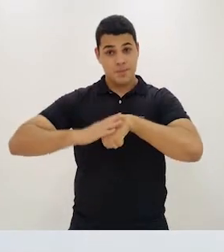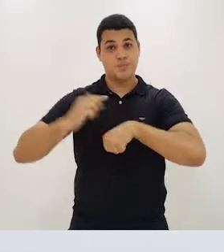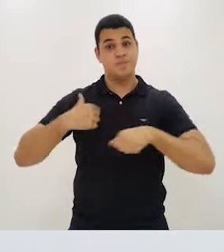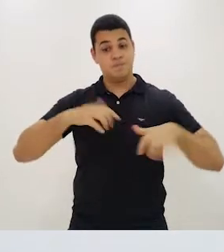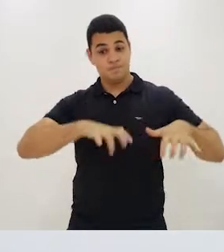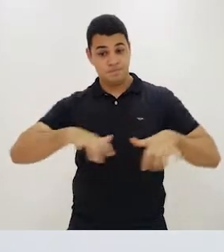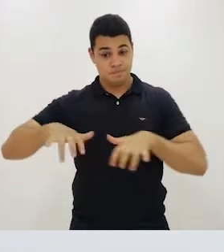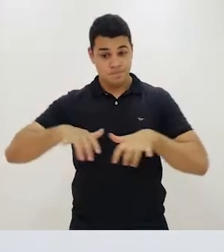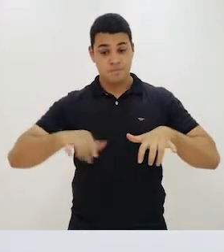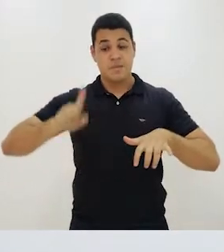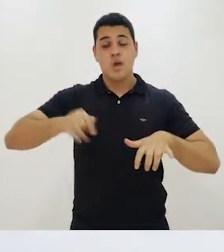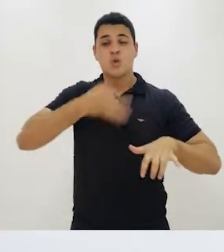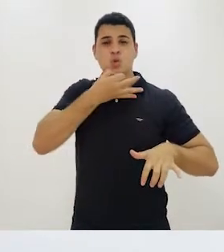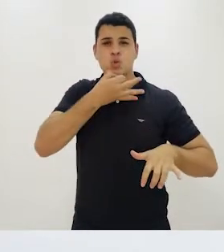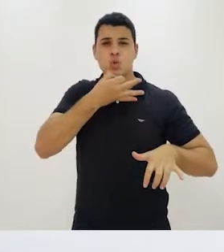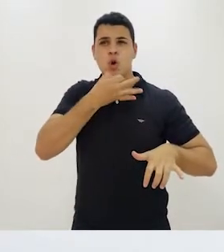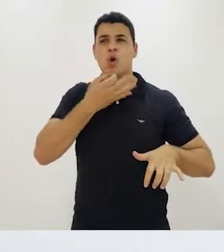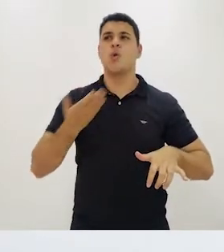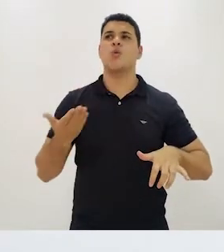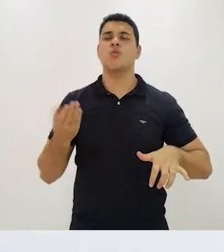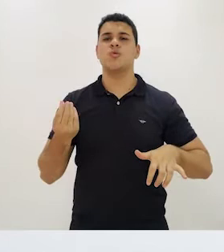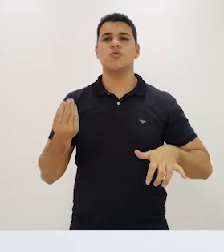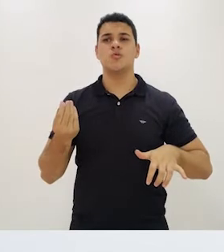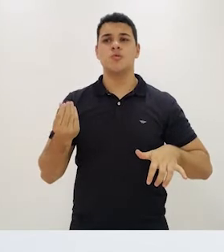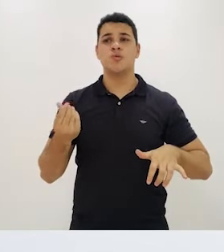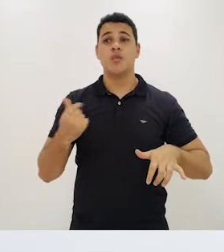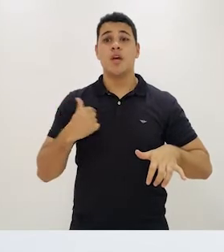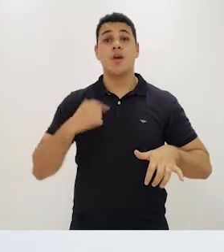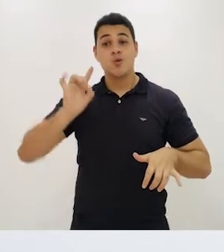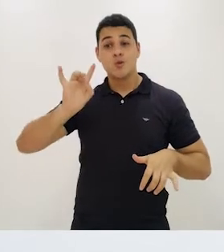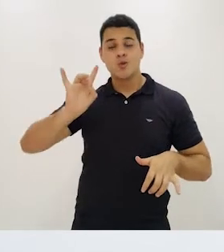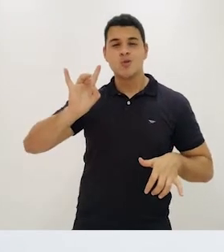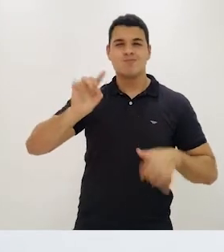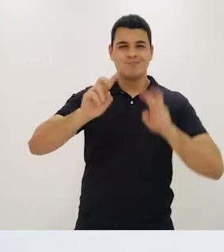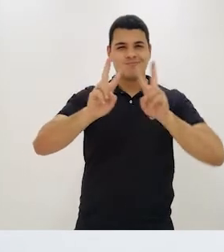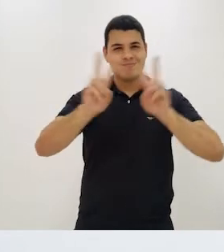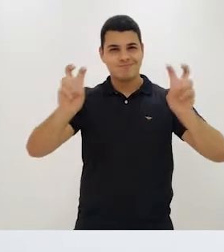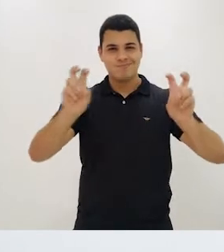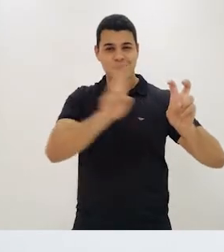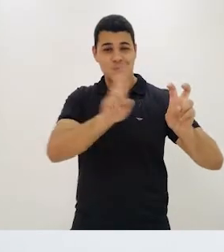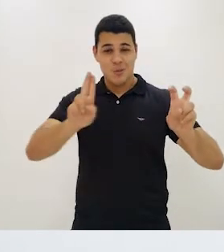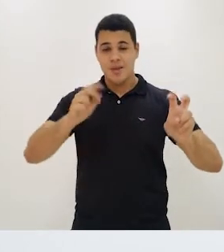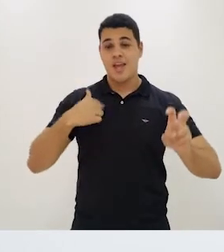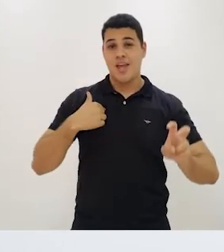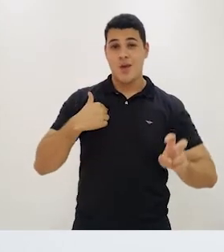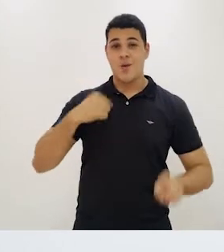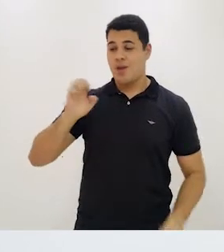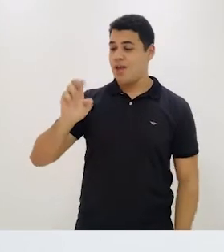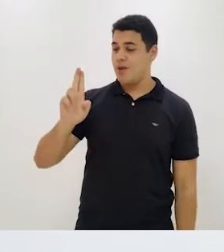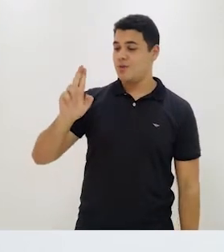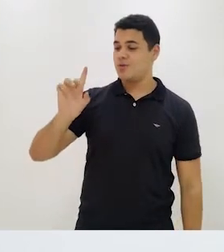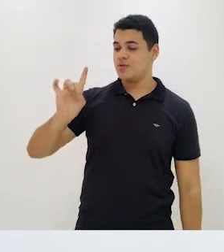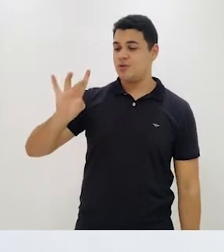Eu vou tocar uma peça que eu só quero um xodó, é um baião.